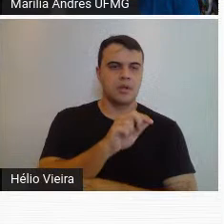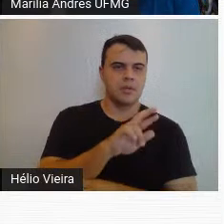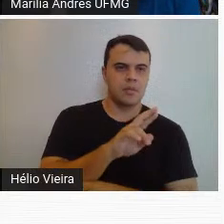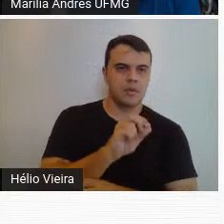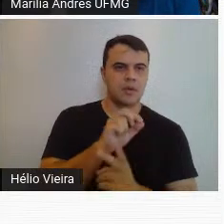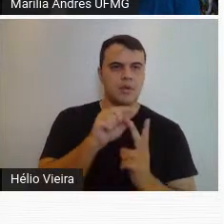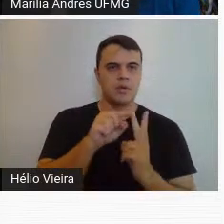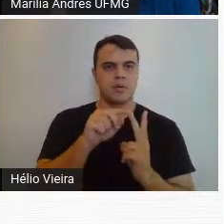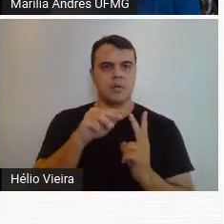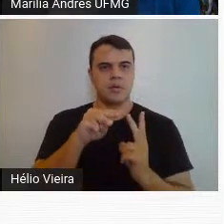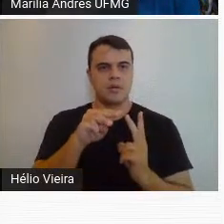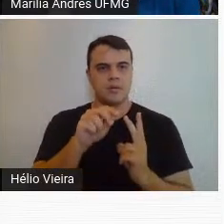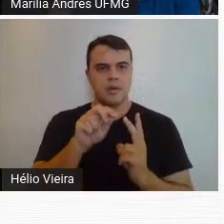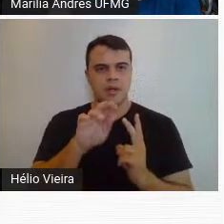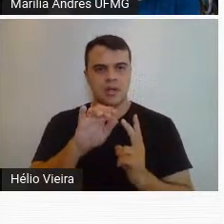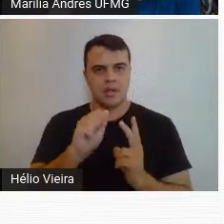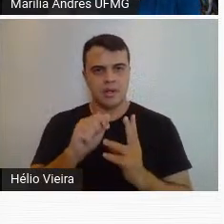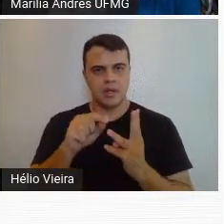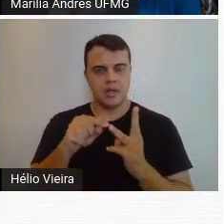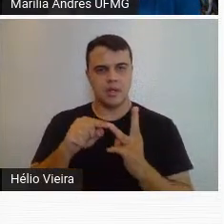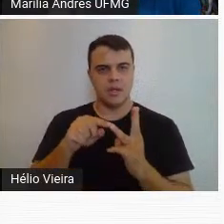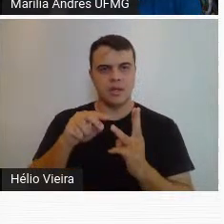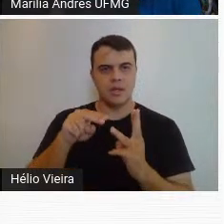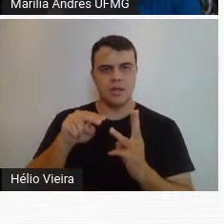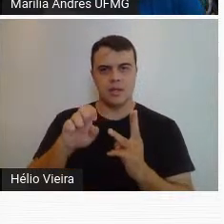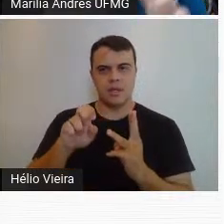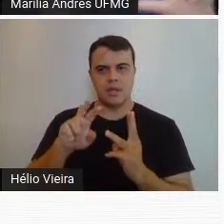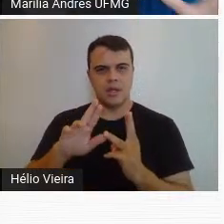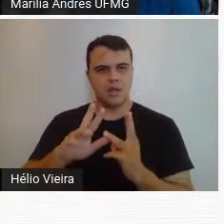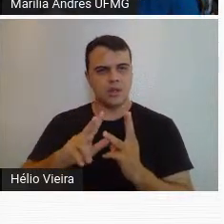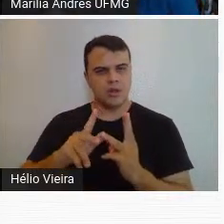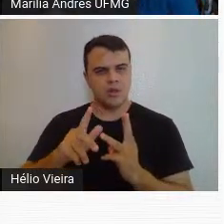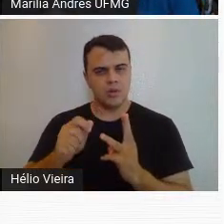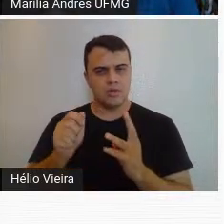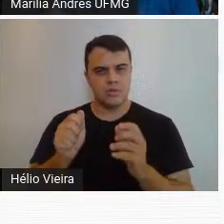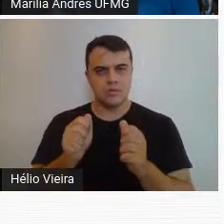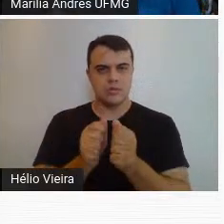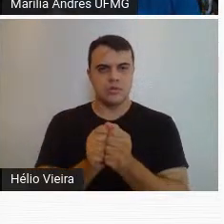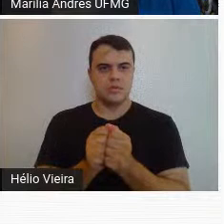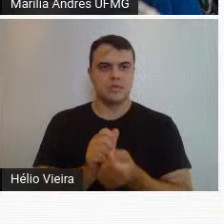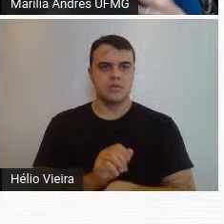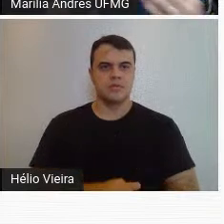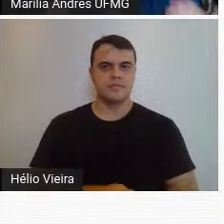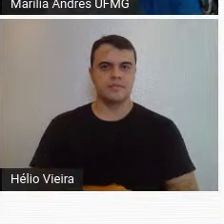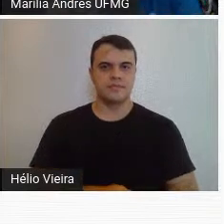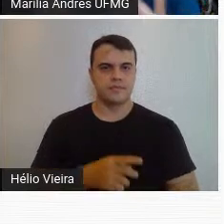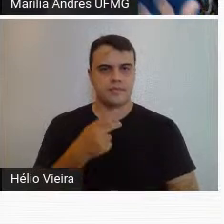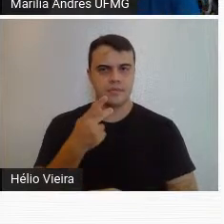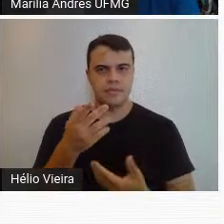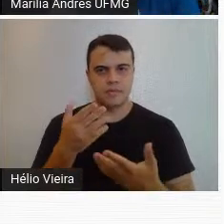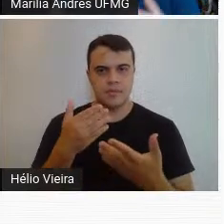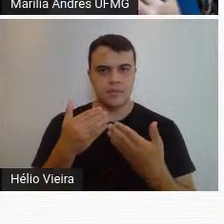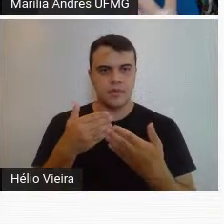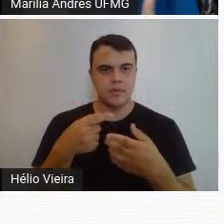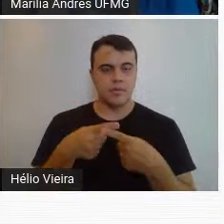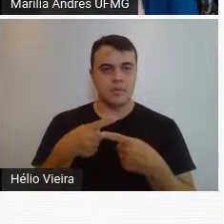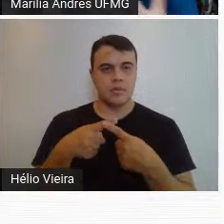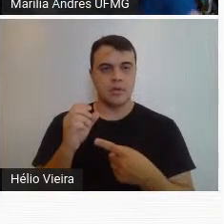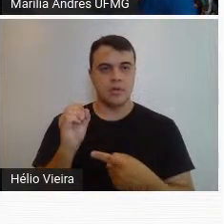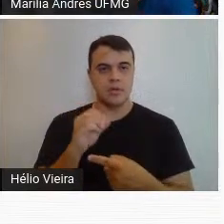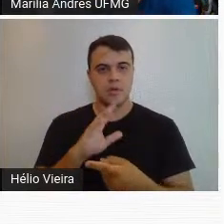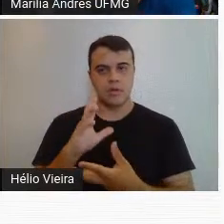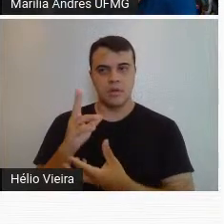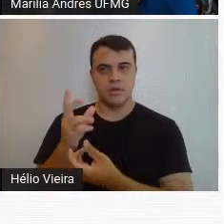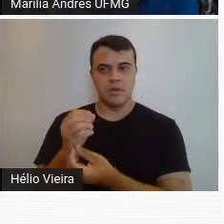Maria Helena Andrés, Nelly Frade, todos eles se reuniam ali para poder discutir a arte moderna e também até